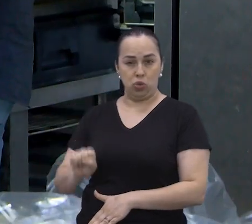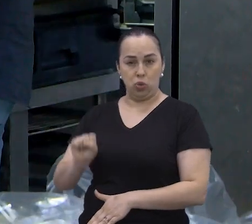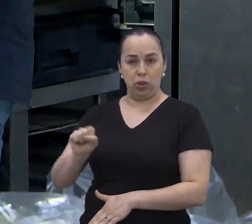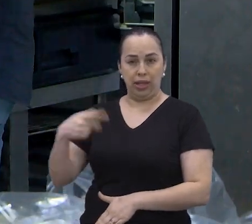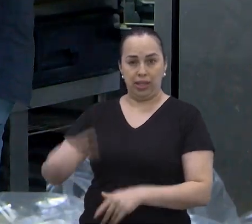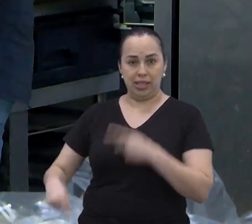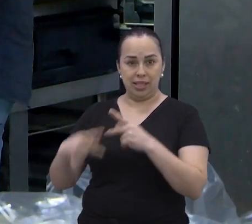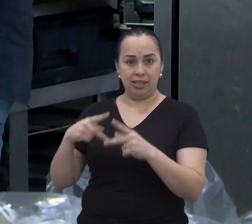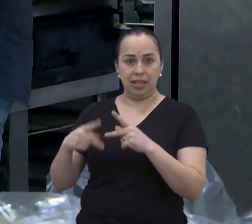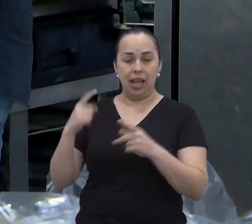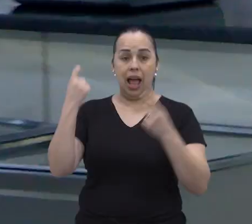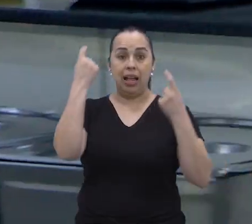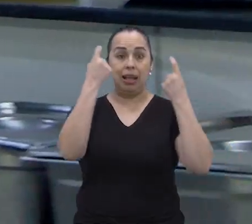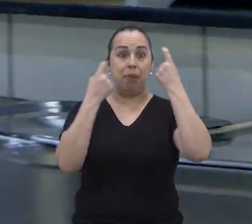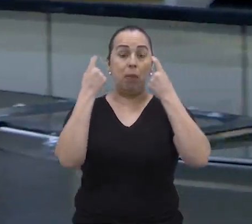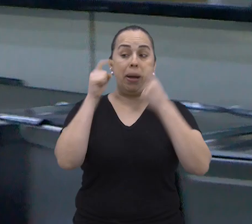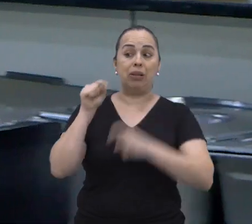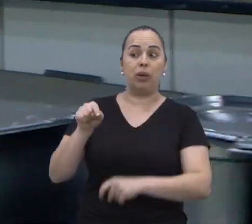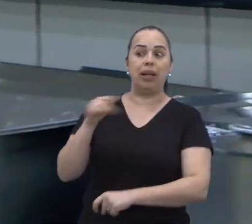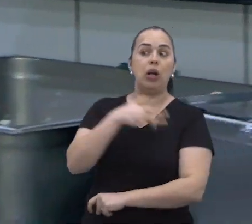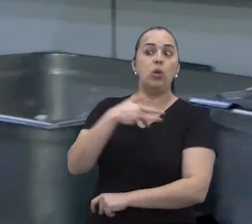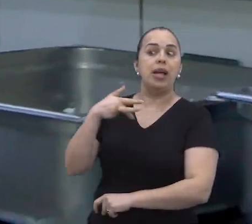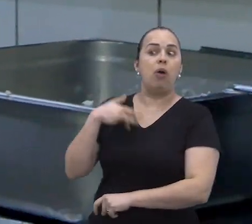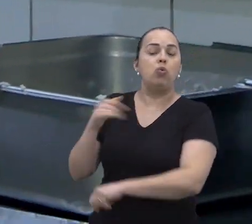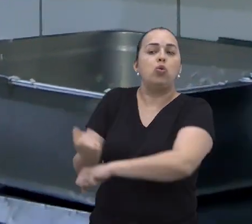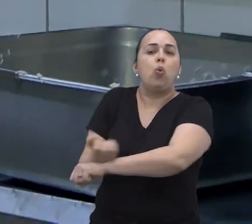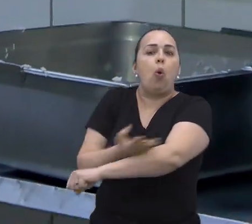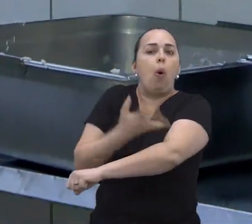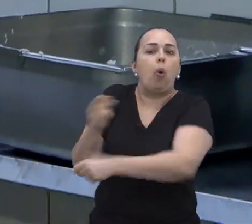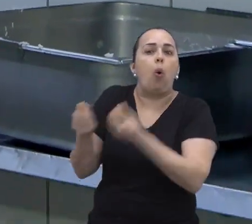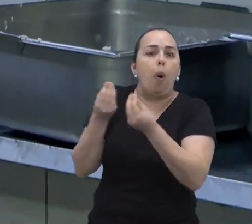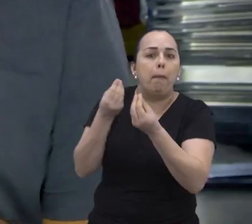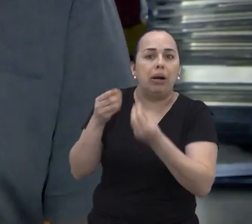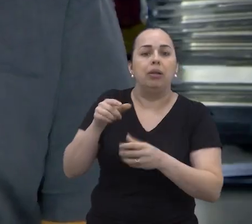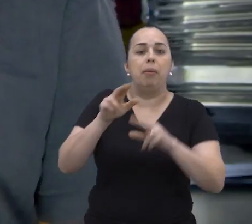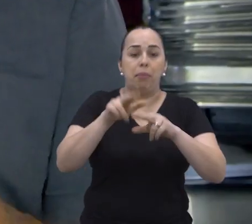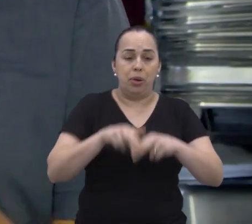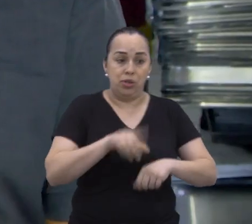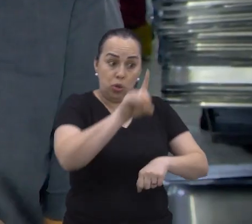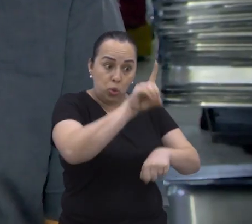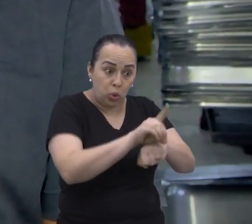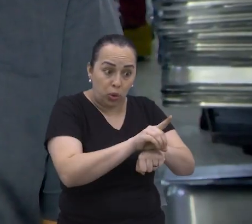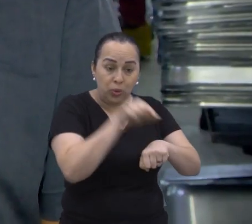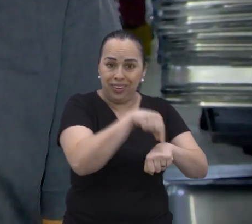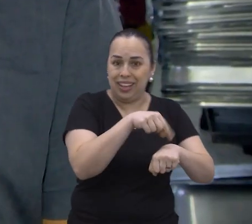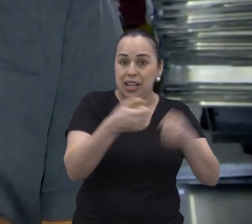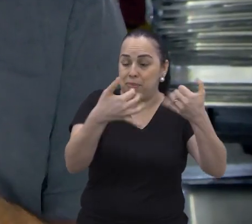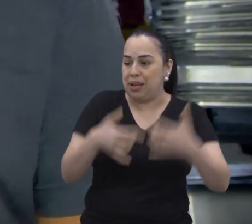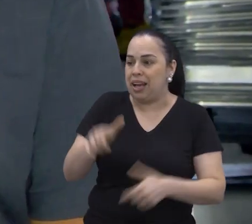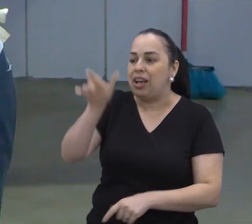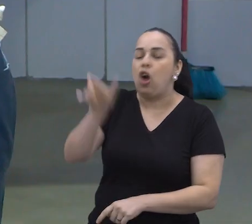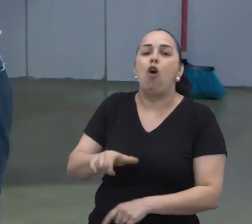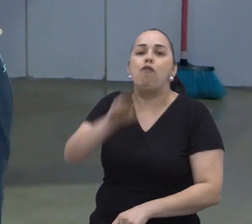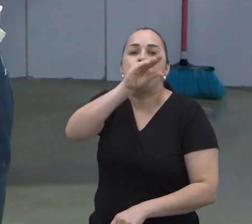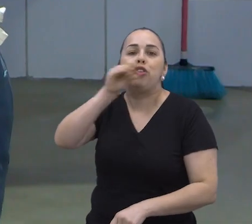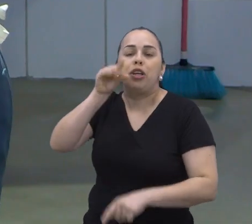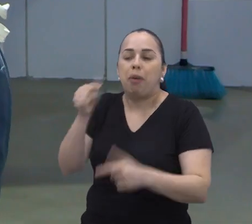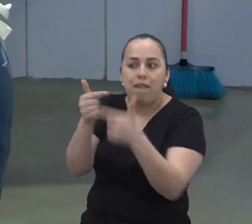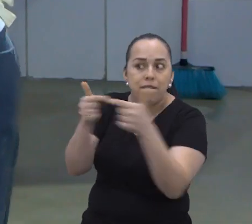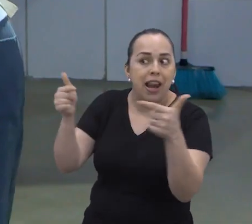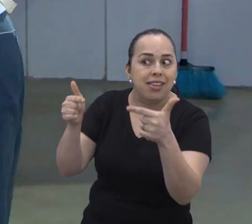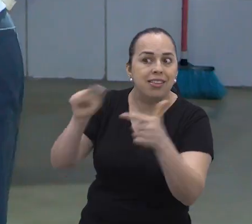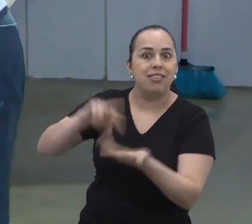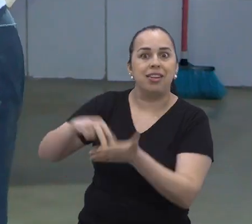zona sul da cidade se preocupa com a saúde emocional dos colaboradores. Para o dono, um funcionário feliz significa